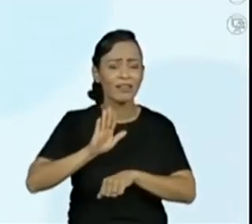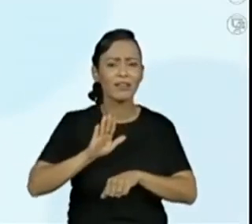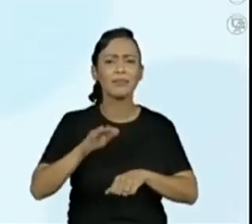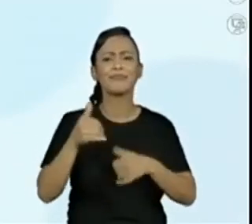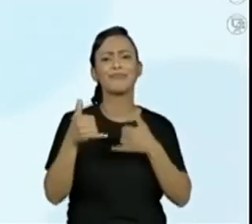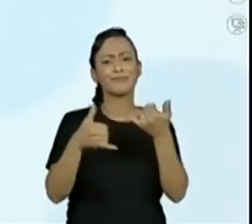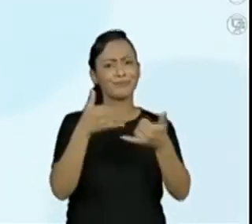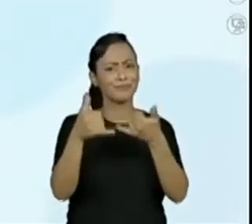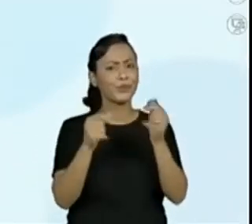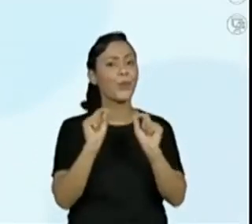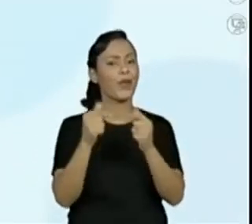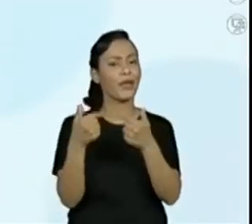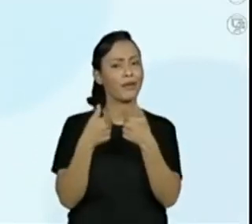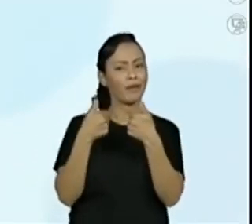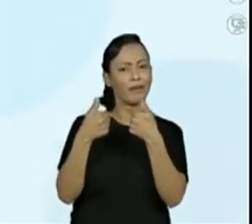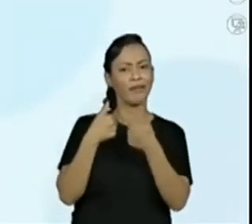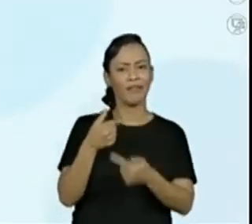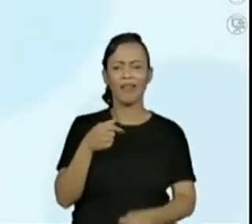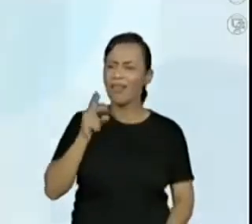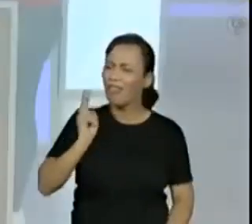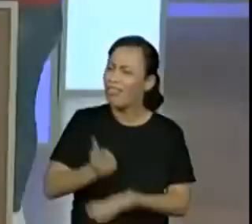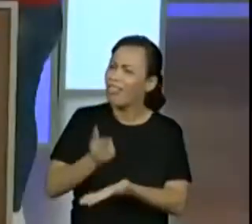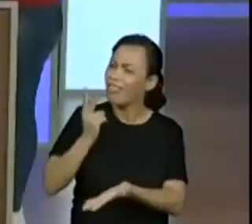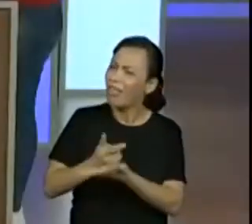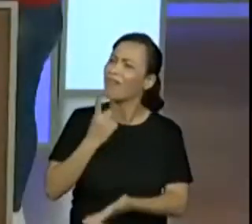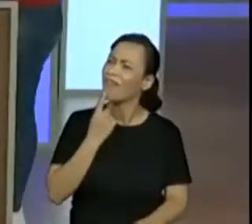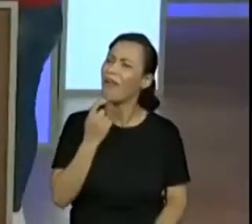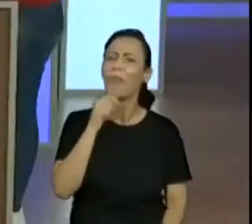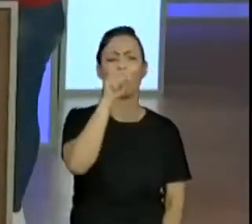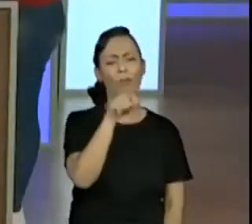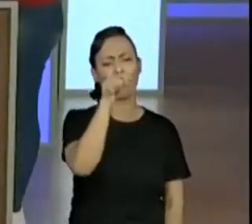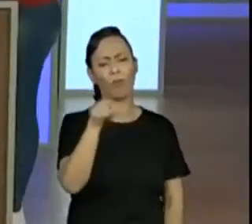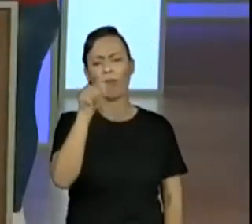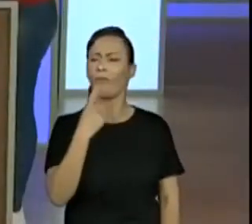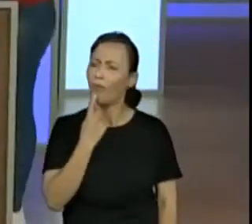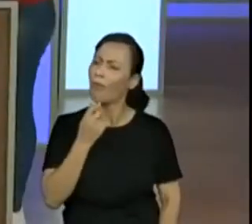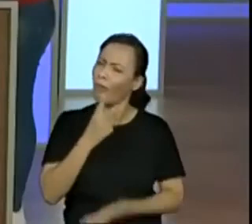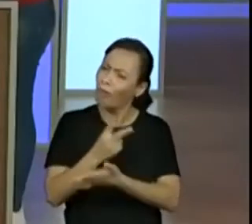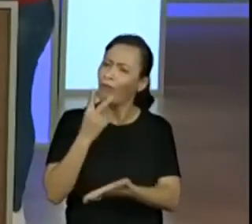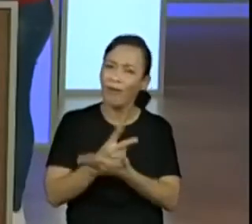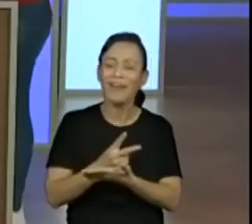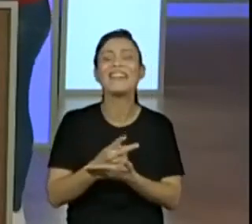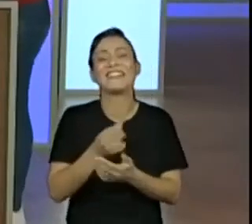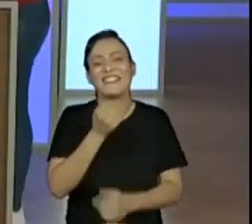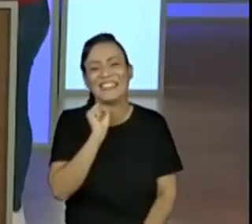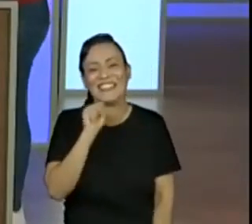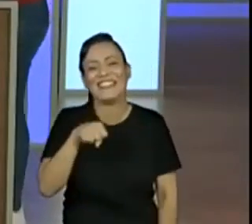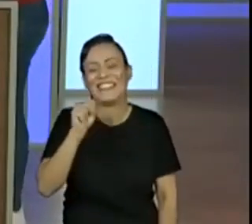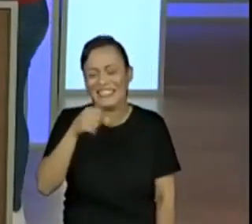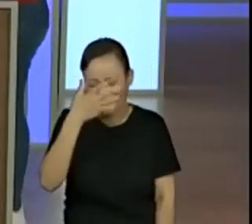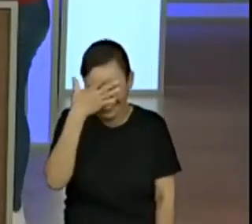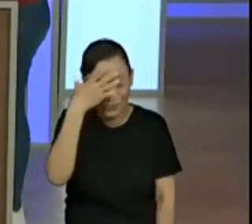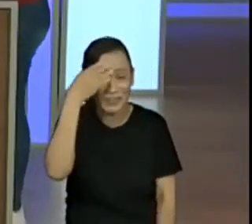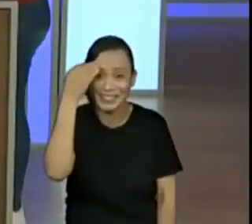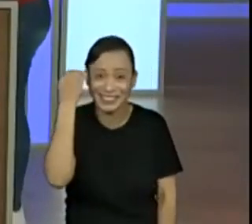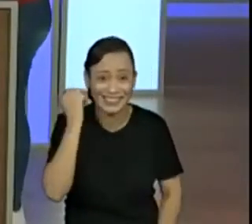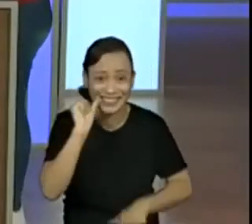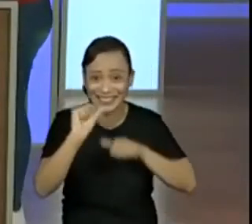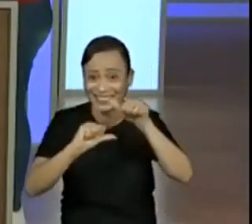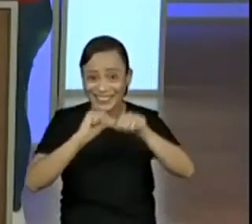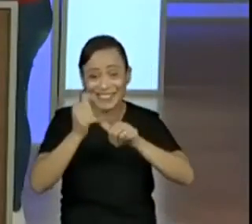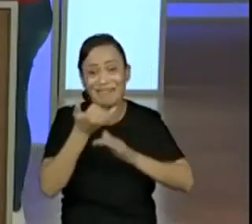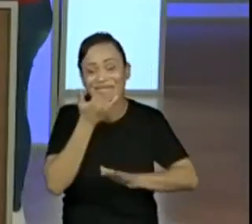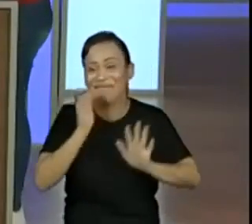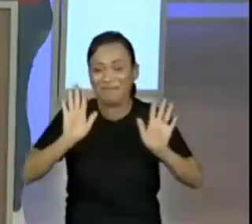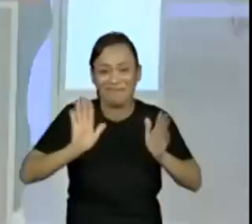vermelha? Agora que eu olhei ali, criançada, eu continuo com a caneta vermelha. Mas já, já eu mudo a cor. Vamos lá.